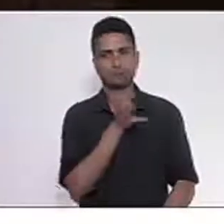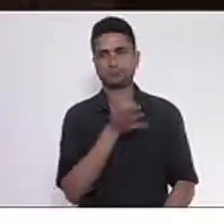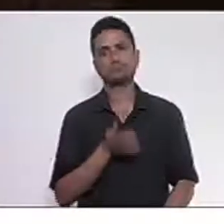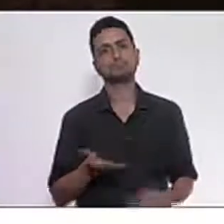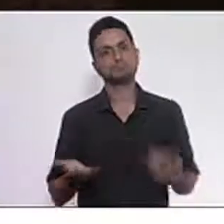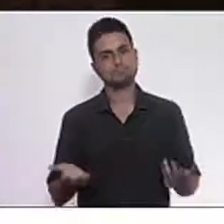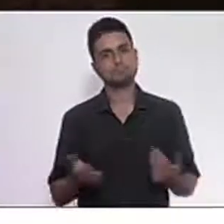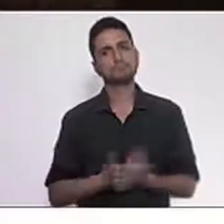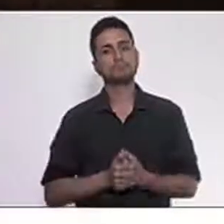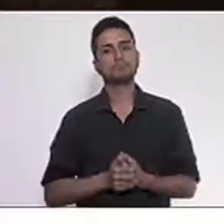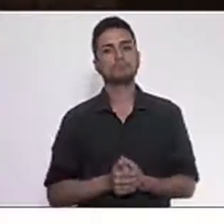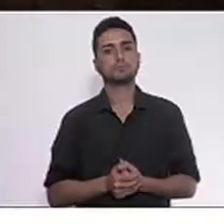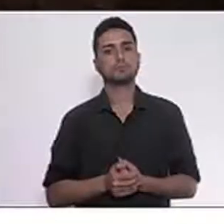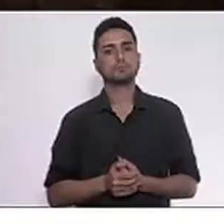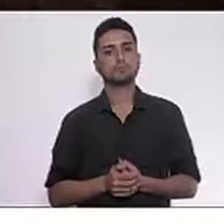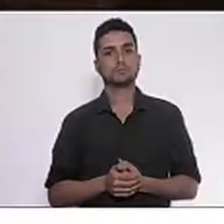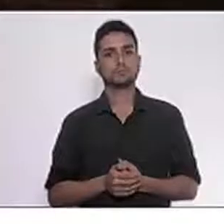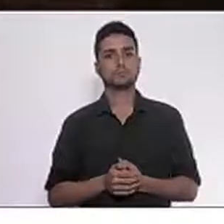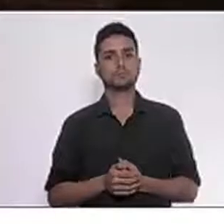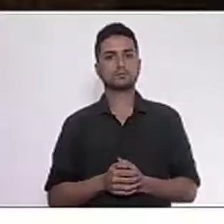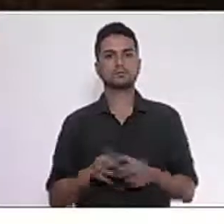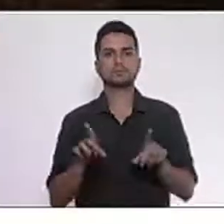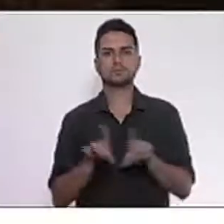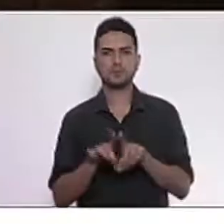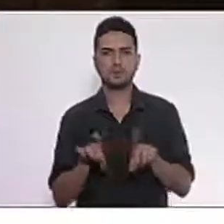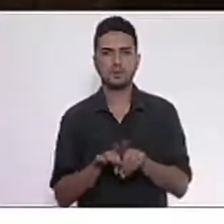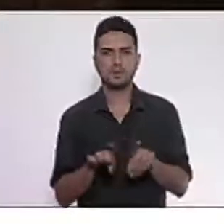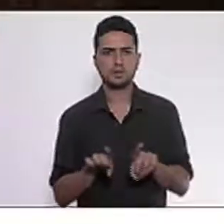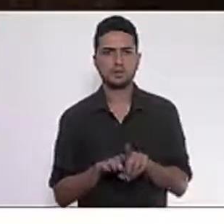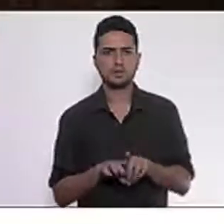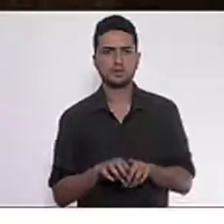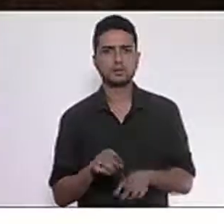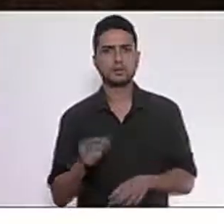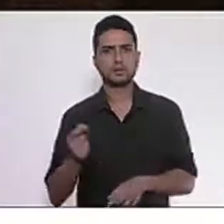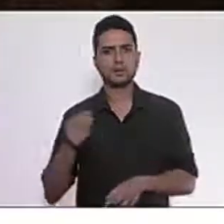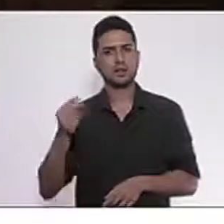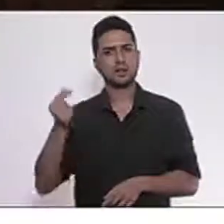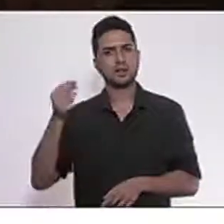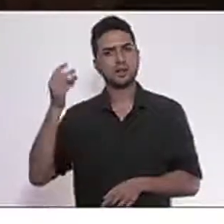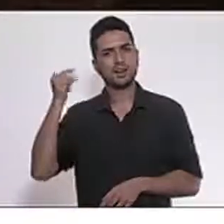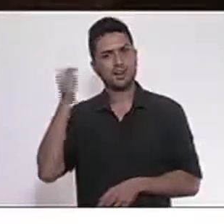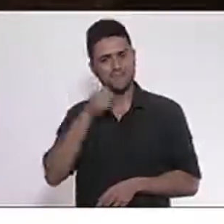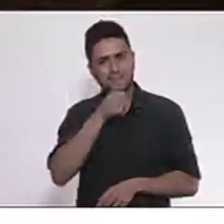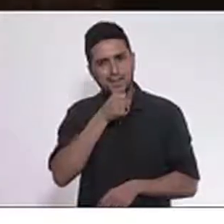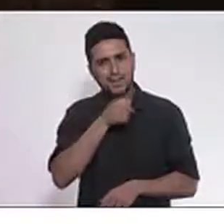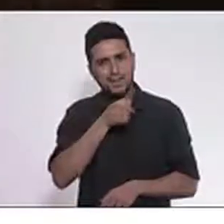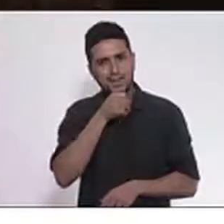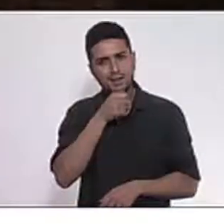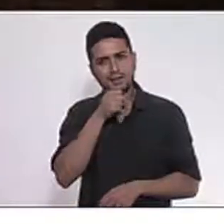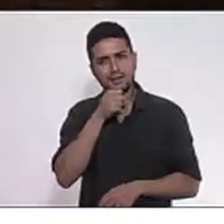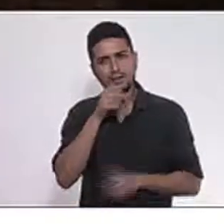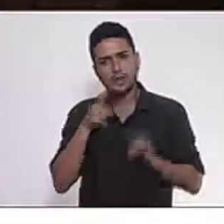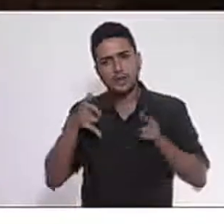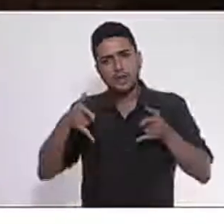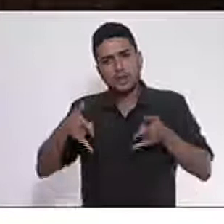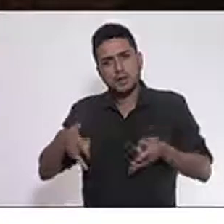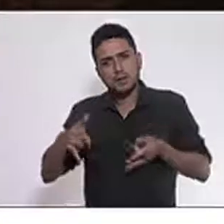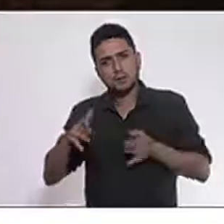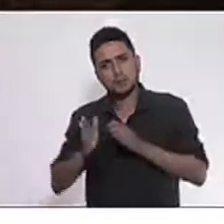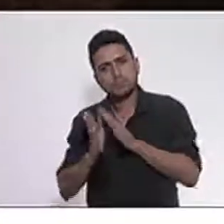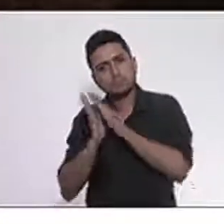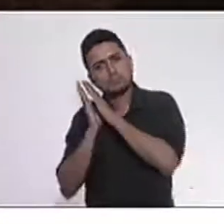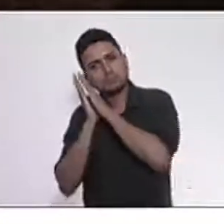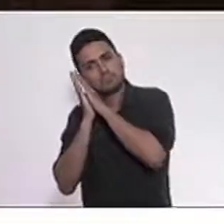o senhor, que lá, quando deita a cabeça no travesseiro, tem uns sonhos ainda